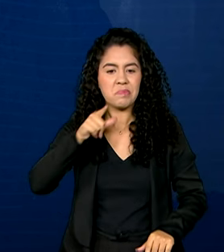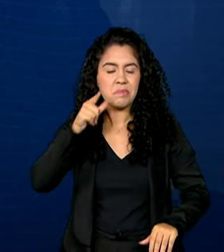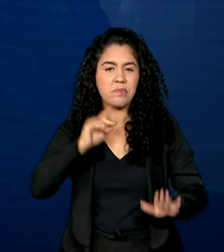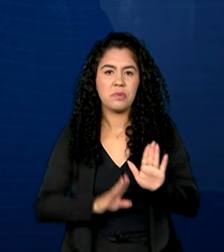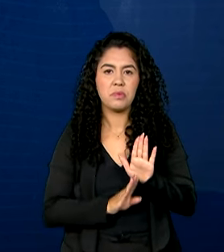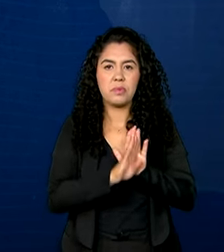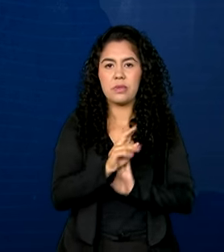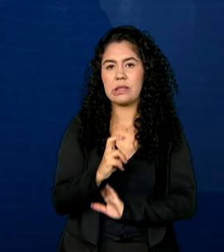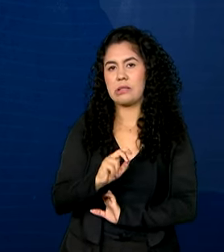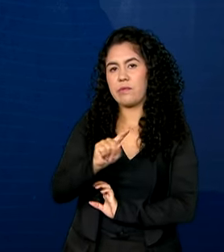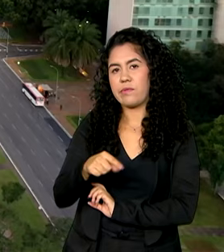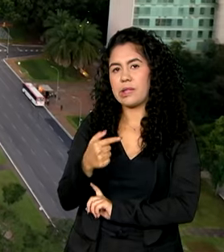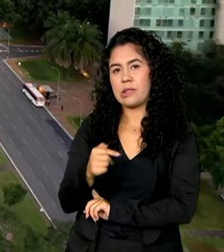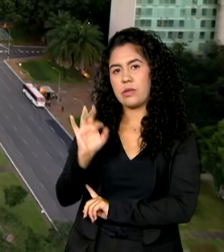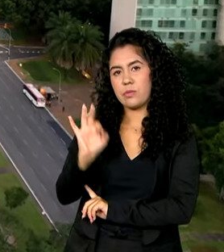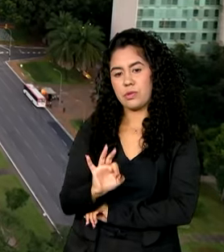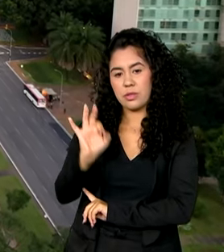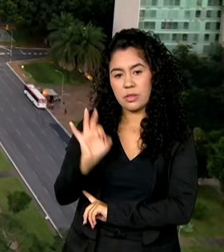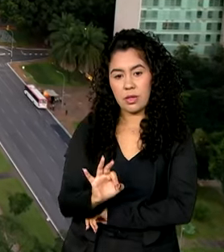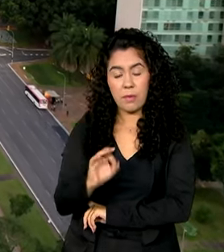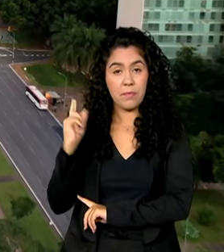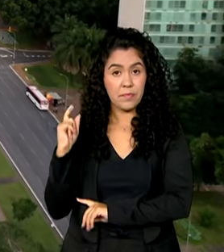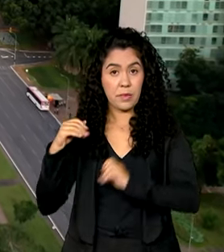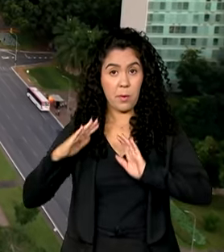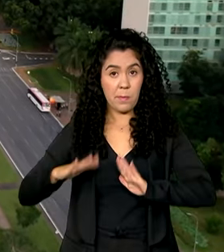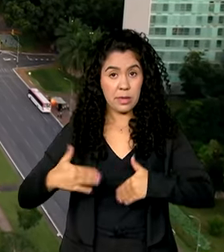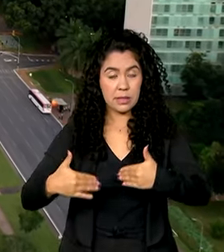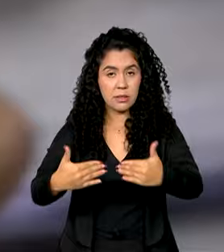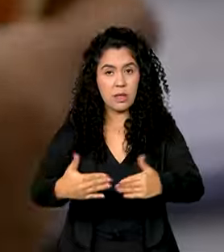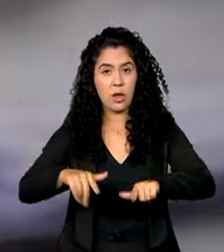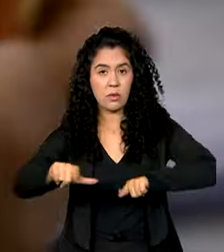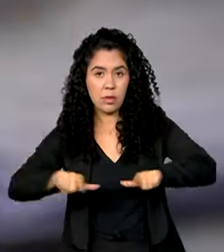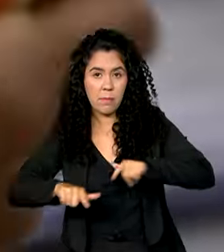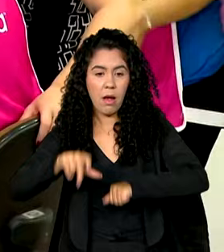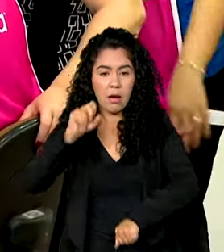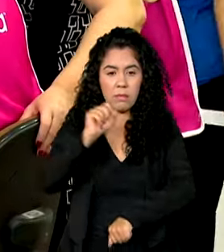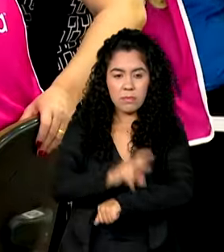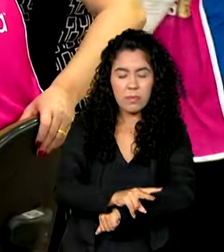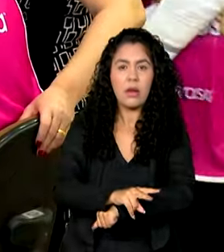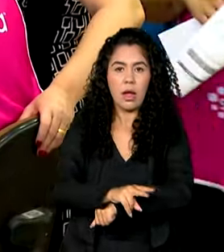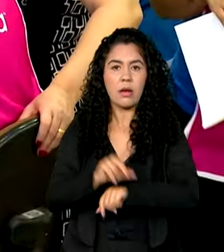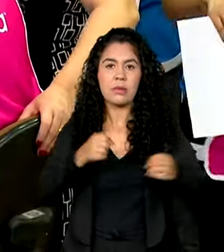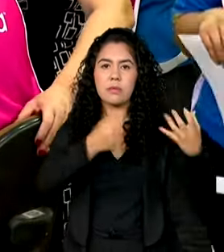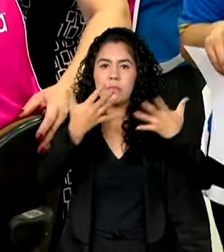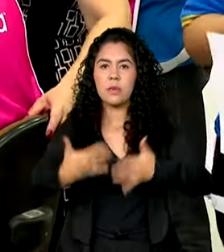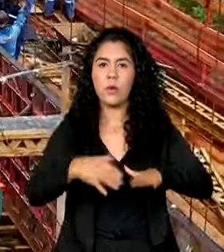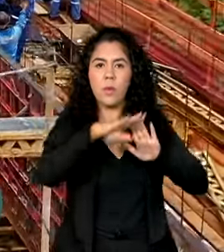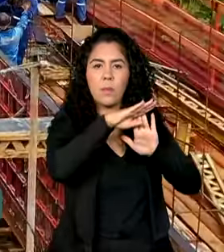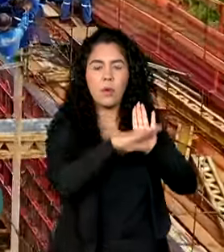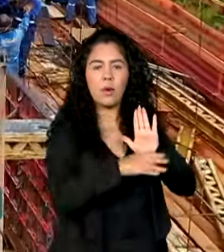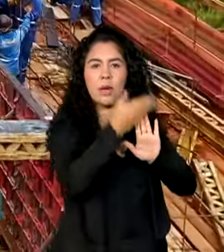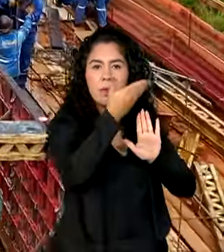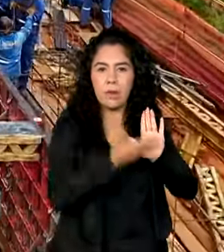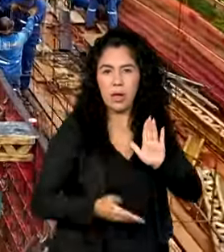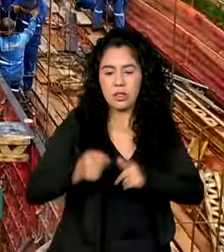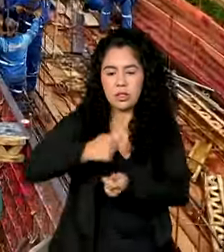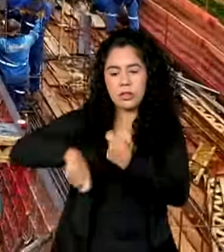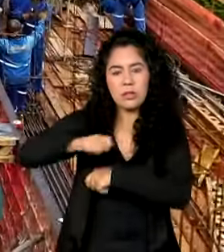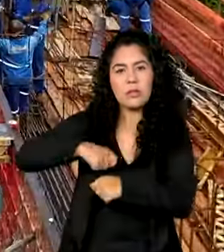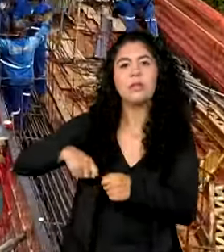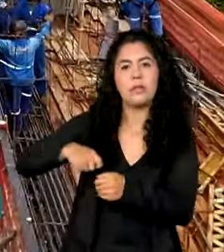5,7%. Para o Ministério do Trabalho e Emprego, os programas Desenrola Brasil e PAC